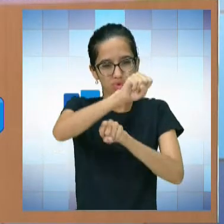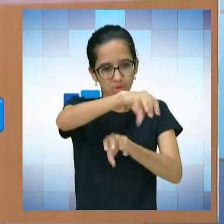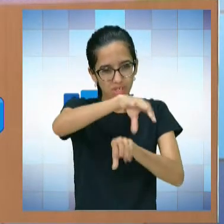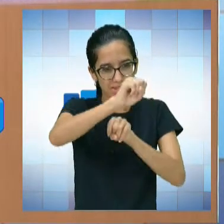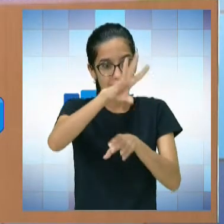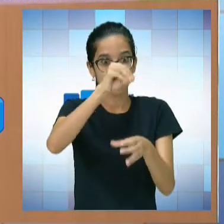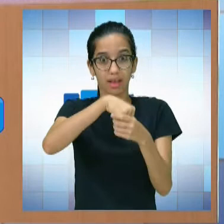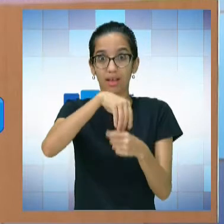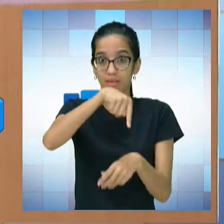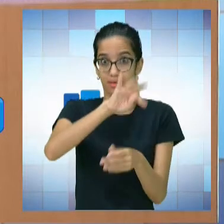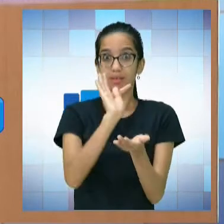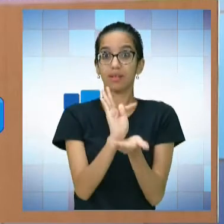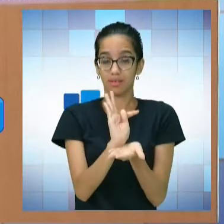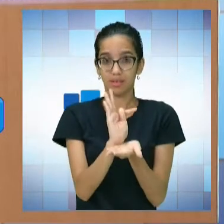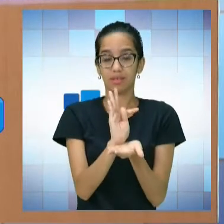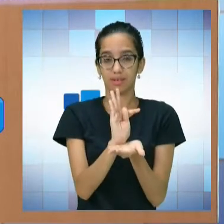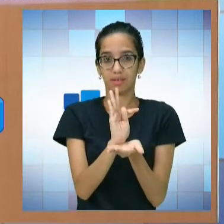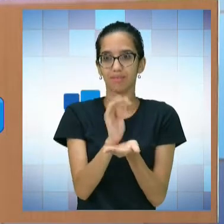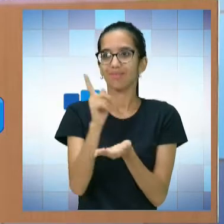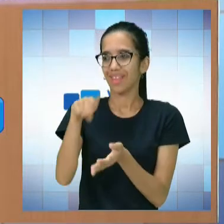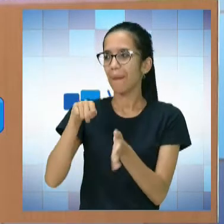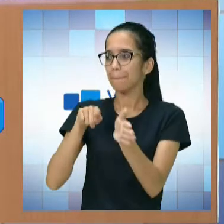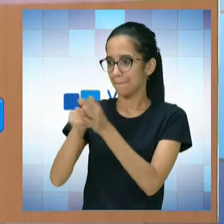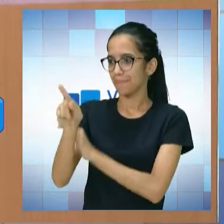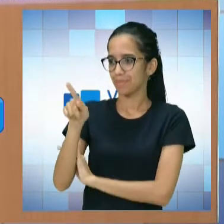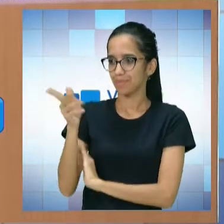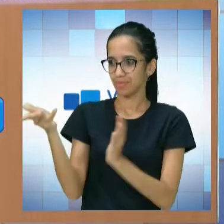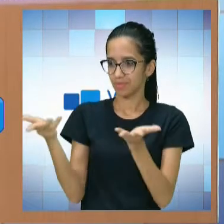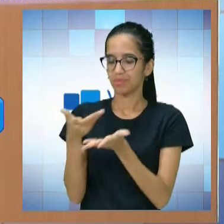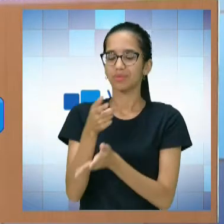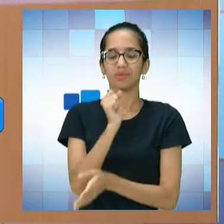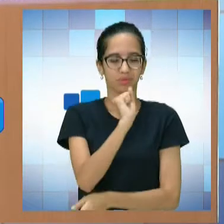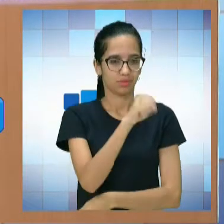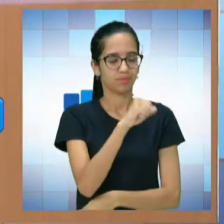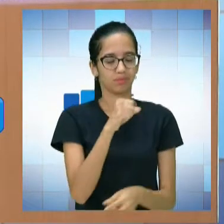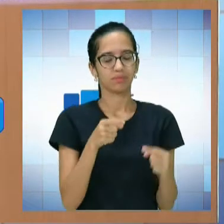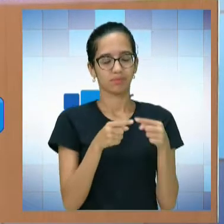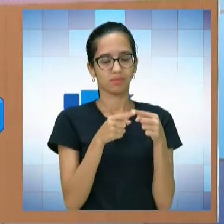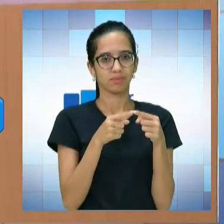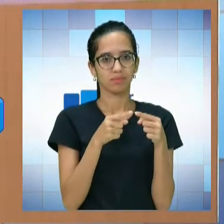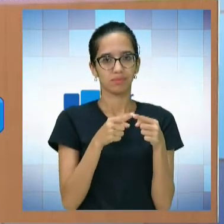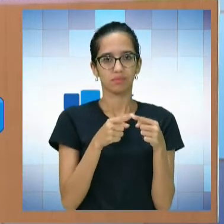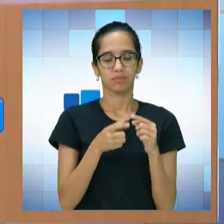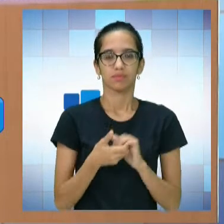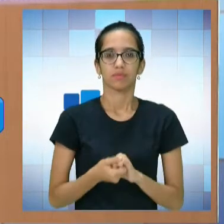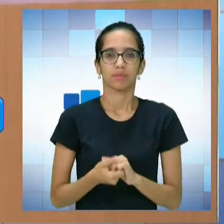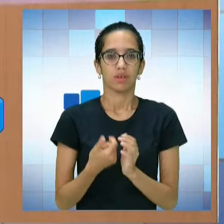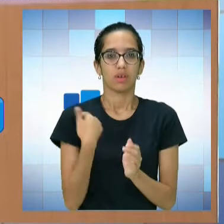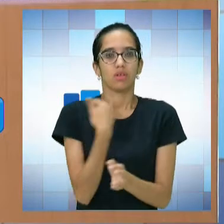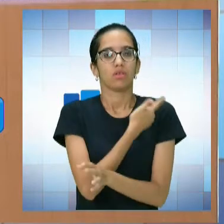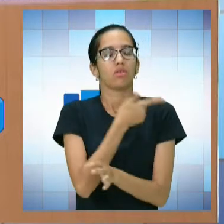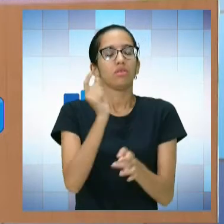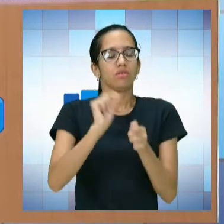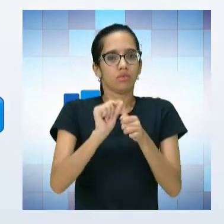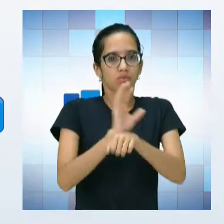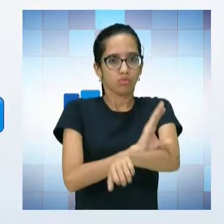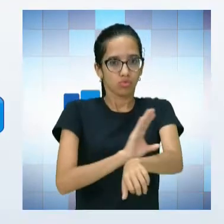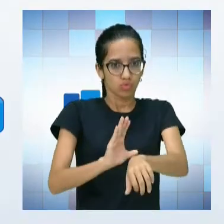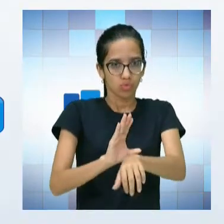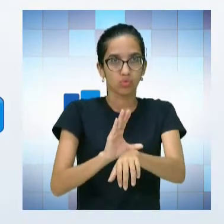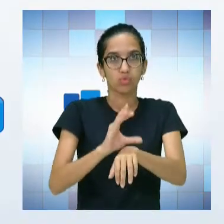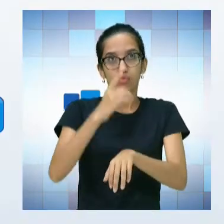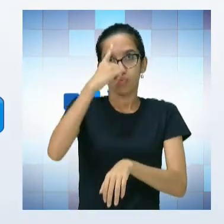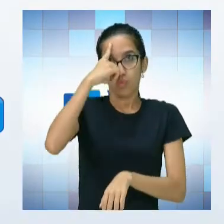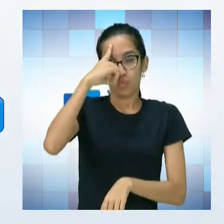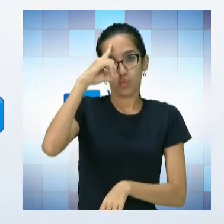Terezina. Que vai exatamente com essa pergunta que eu fiz agora, Que você me fez, né? Então, a gente passou por uma capacitação de 24 horas,